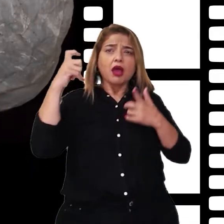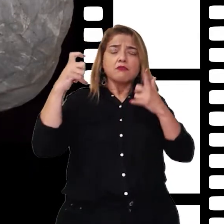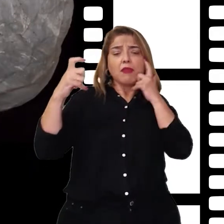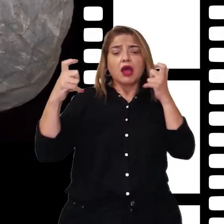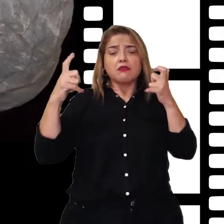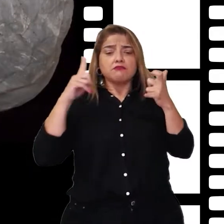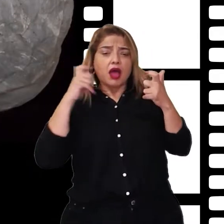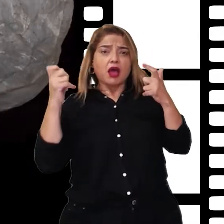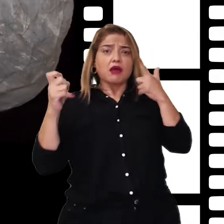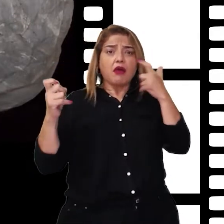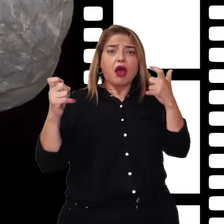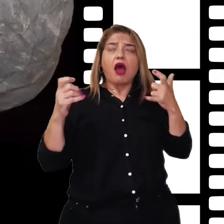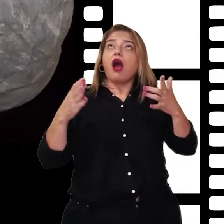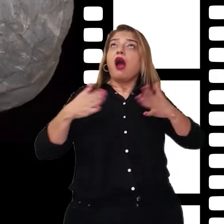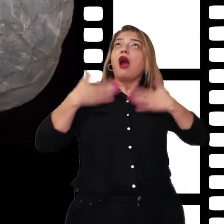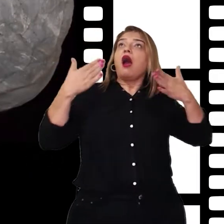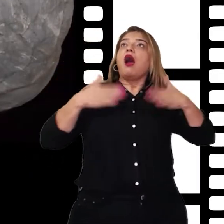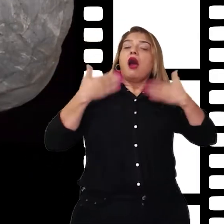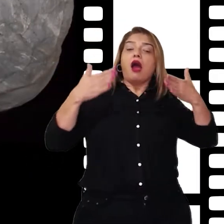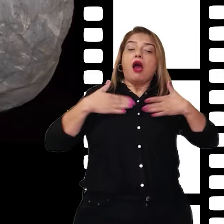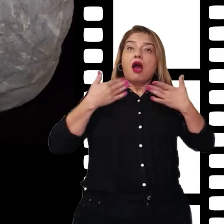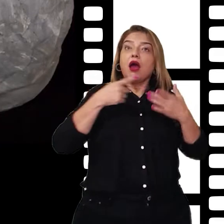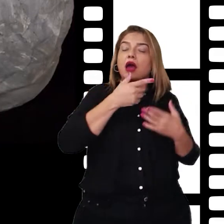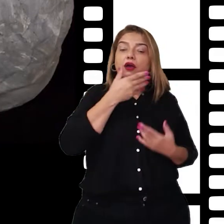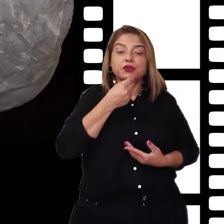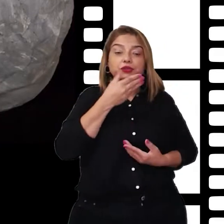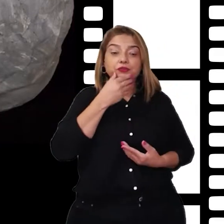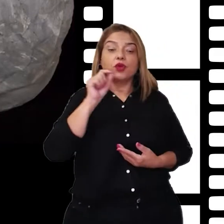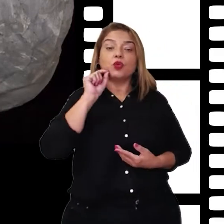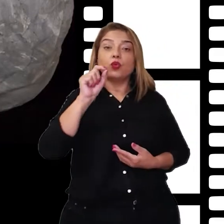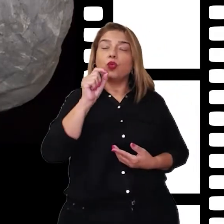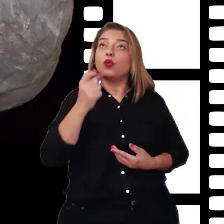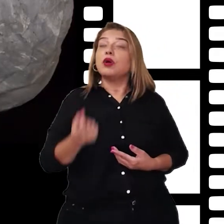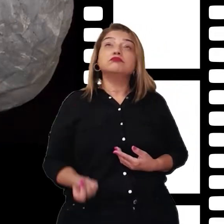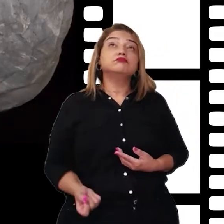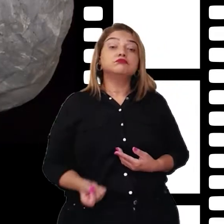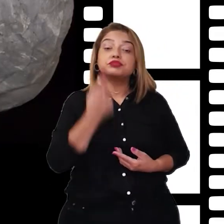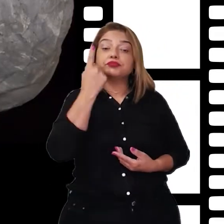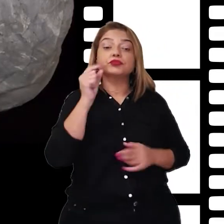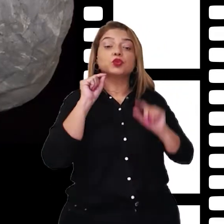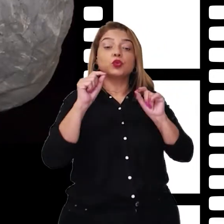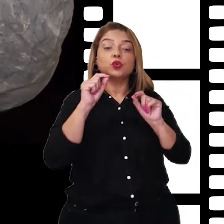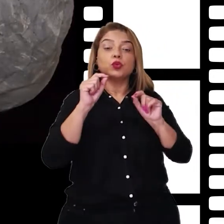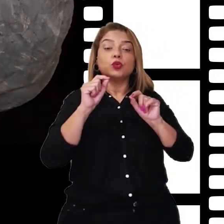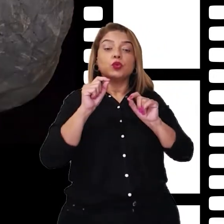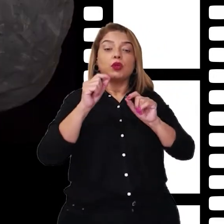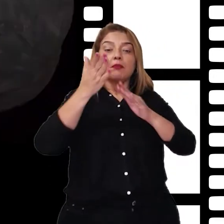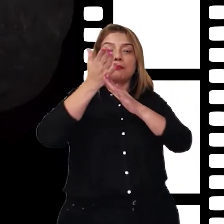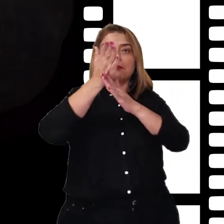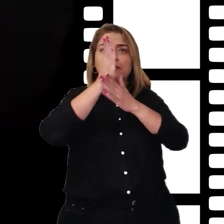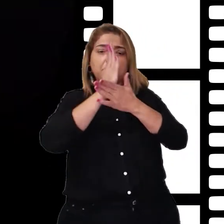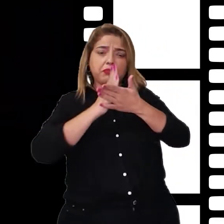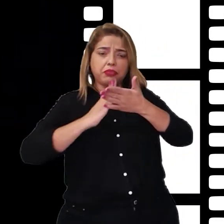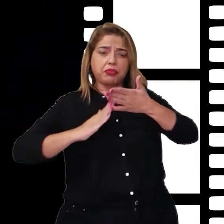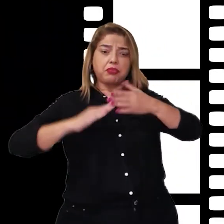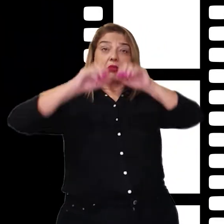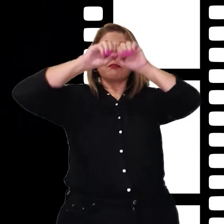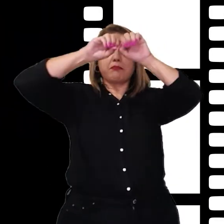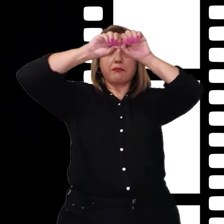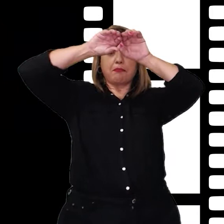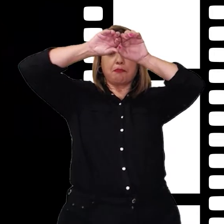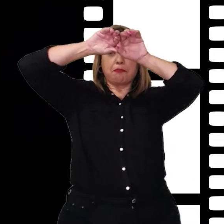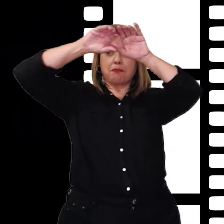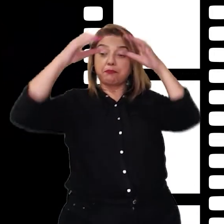clique. Qual não foi a surpresa do menino quando, de repente, clique, ploffed. A lua